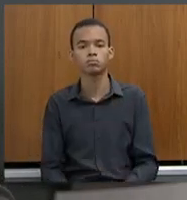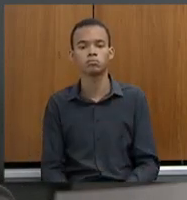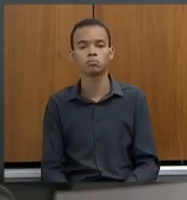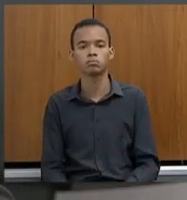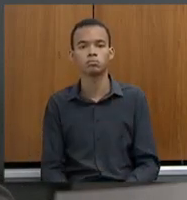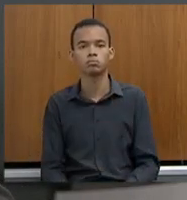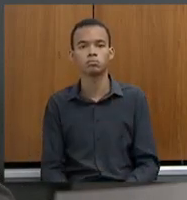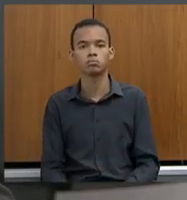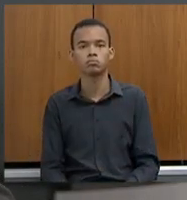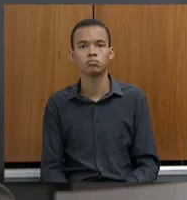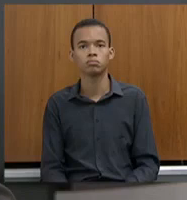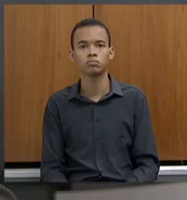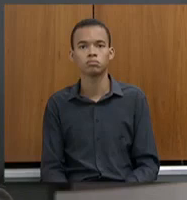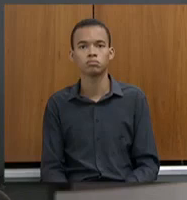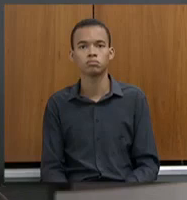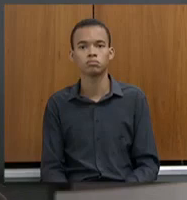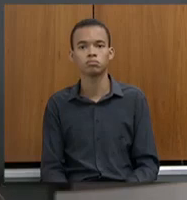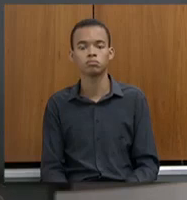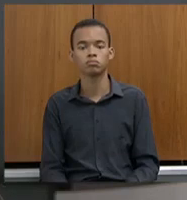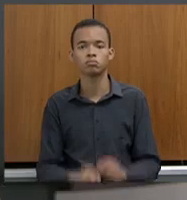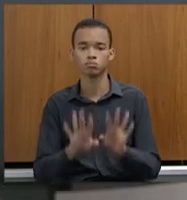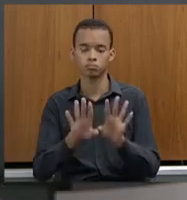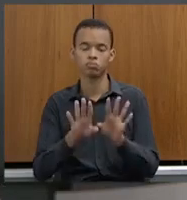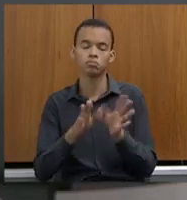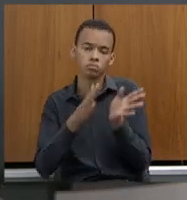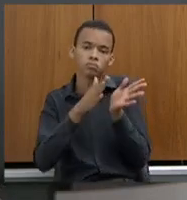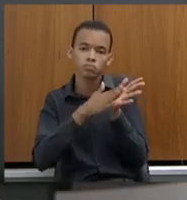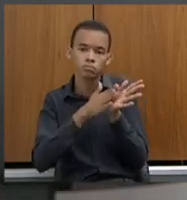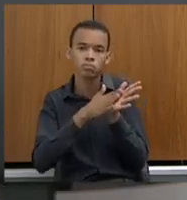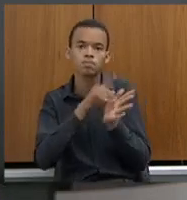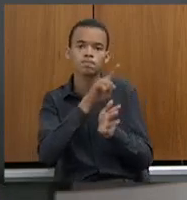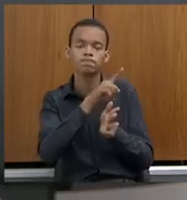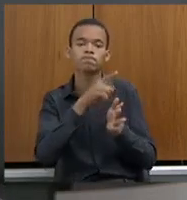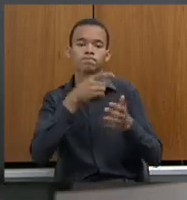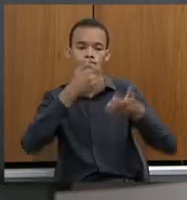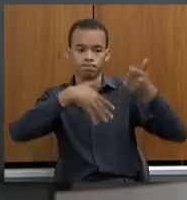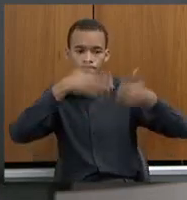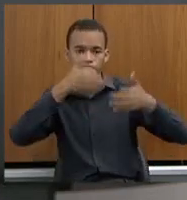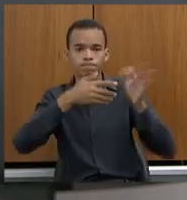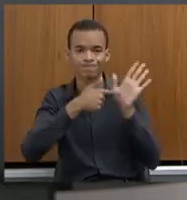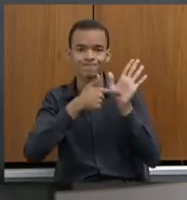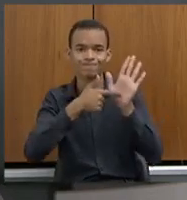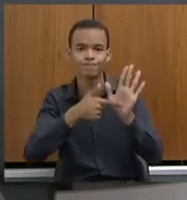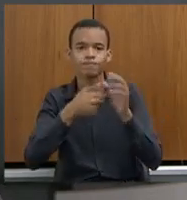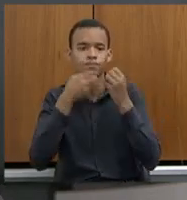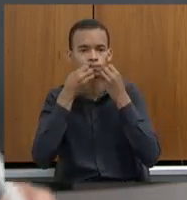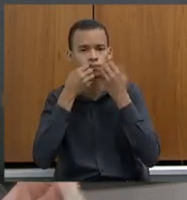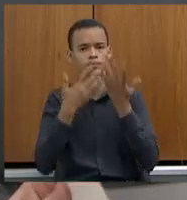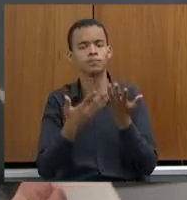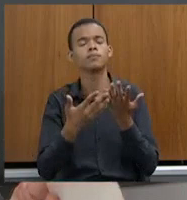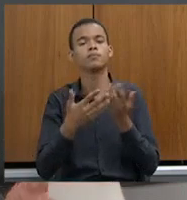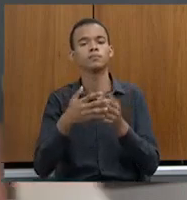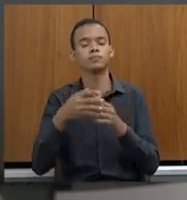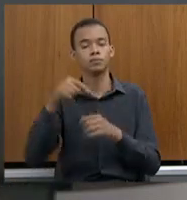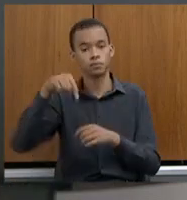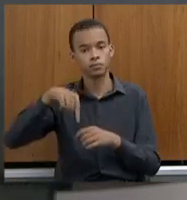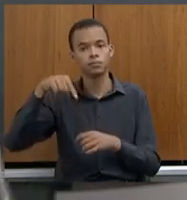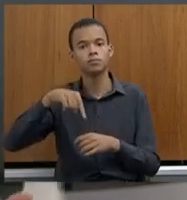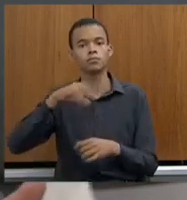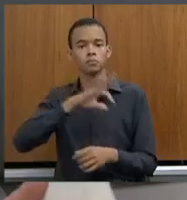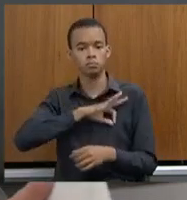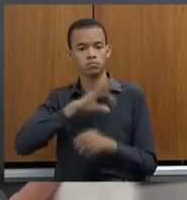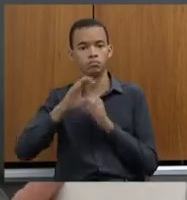parabenizar pela apresentação. A gente percebe que muitos pontos vêm avançando.